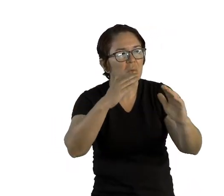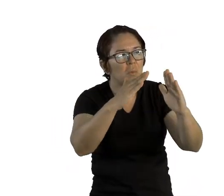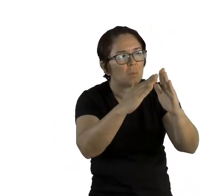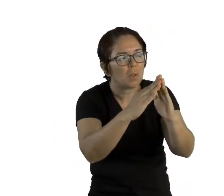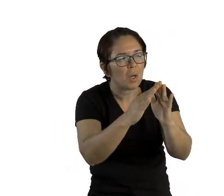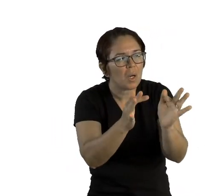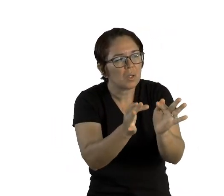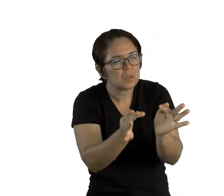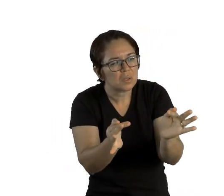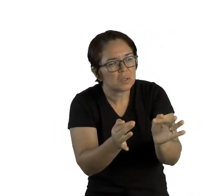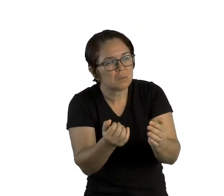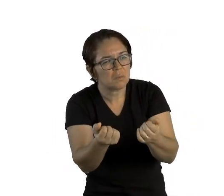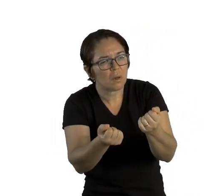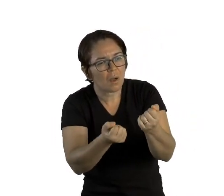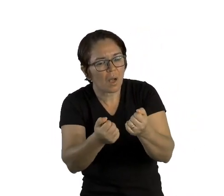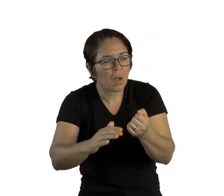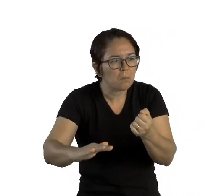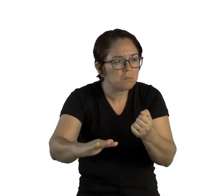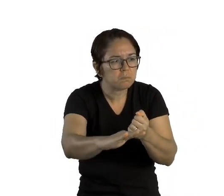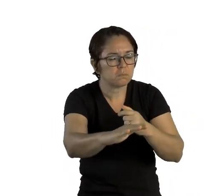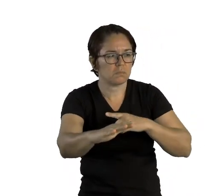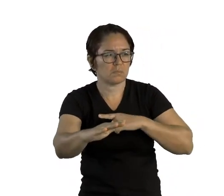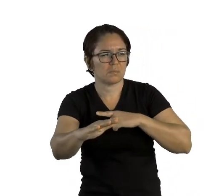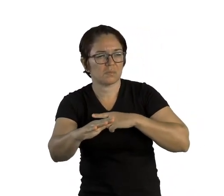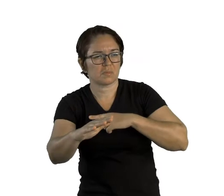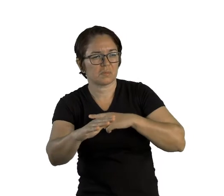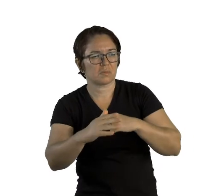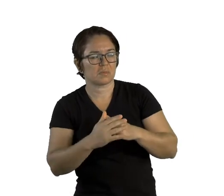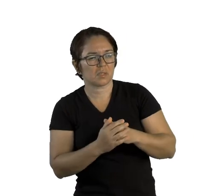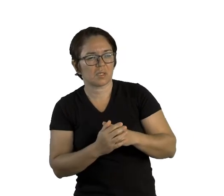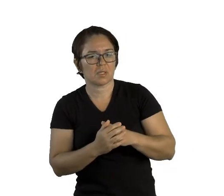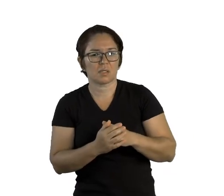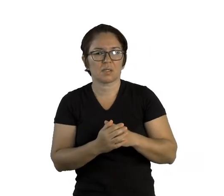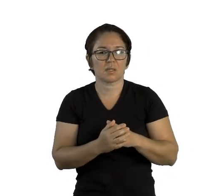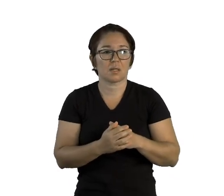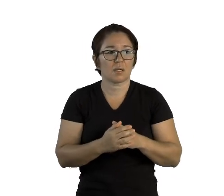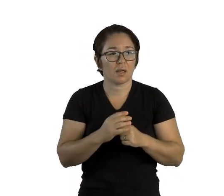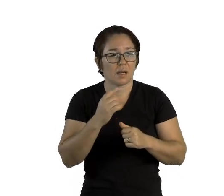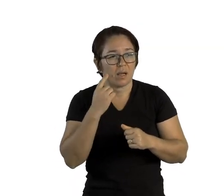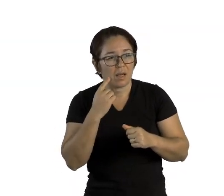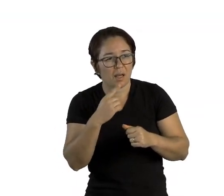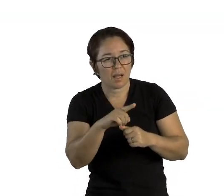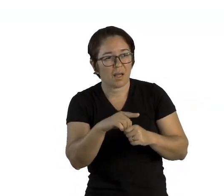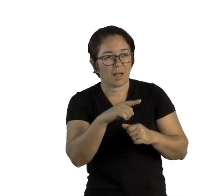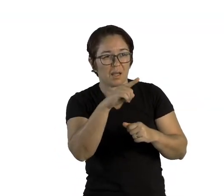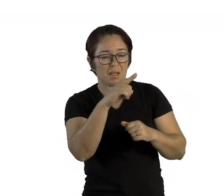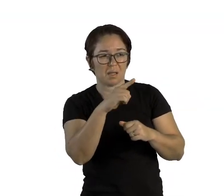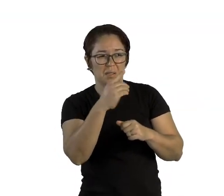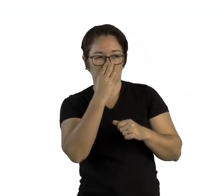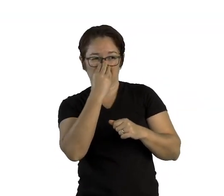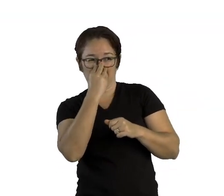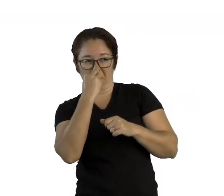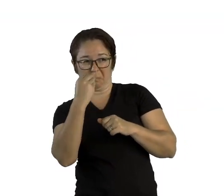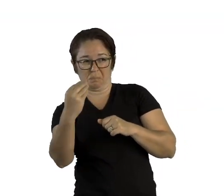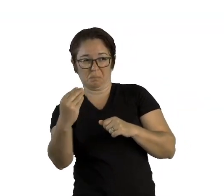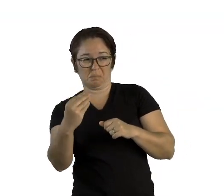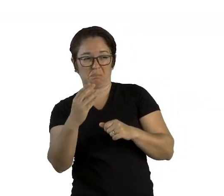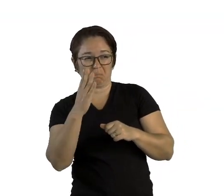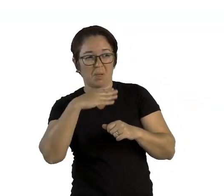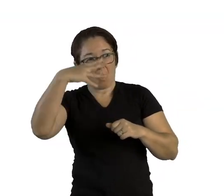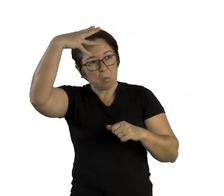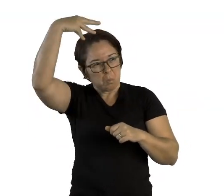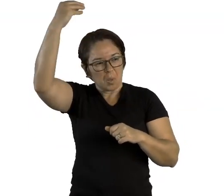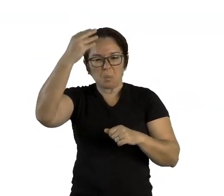feita de pão de mel, trazendo uma carta para a bruxa malvada. Abra já,